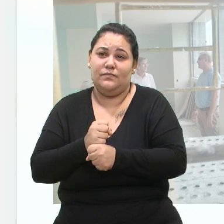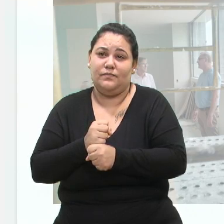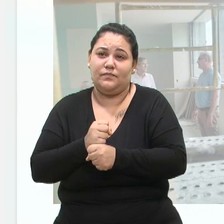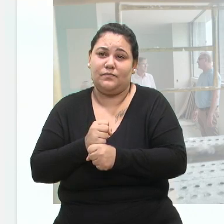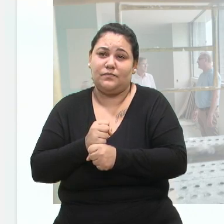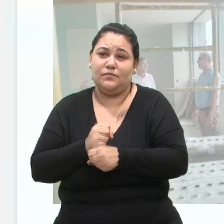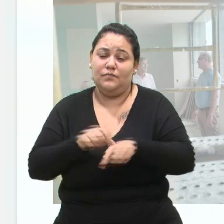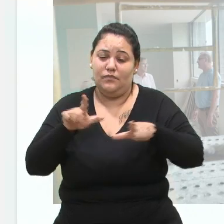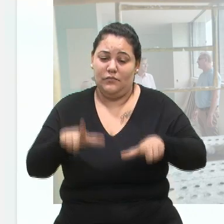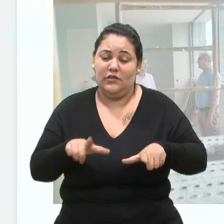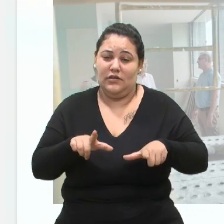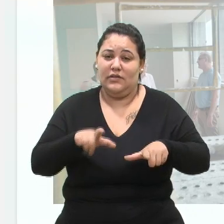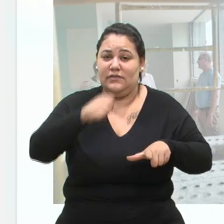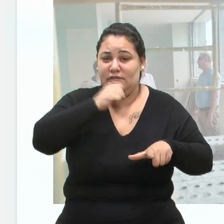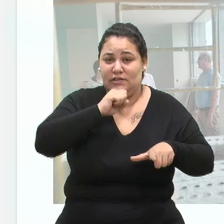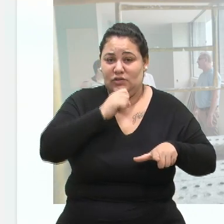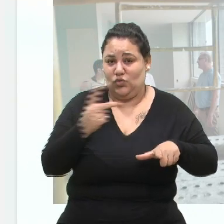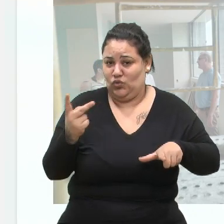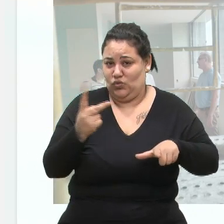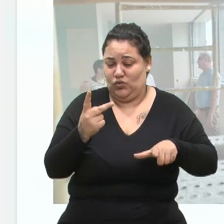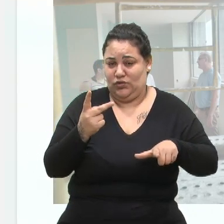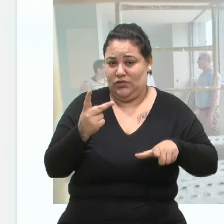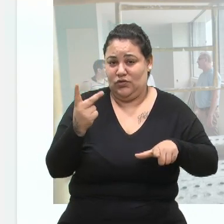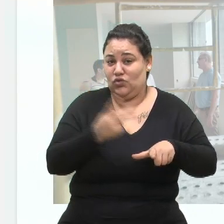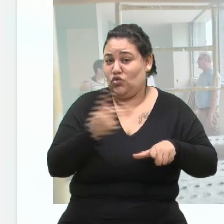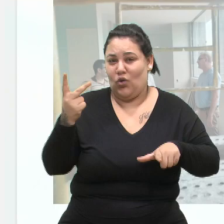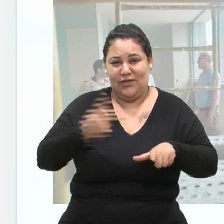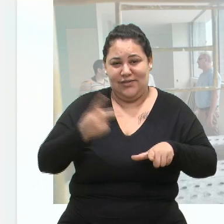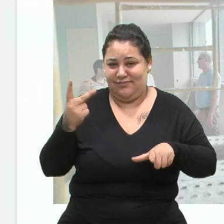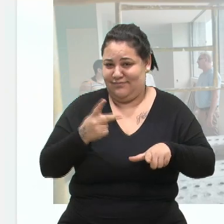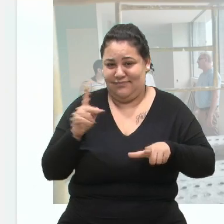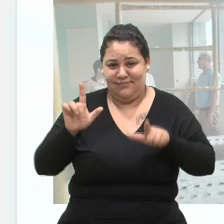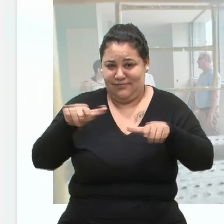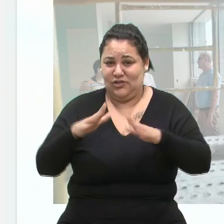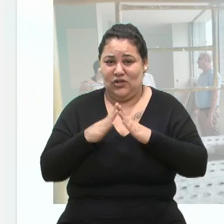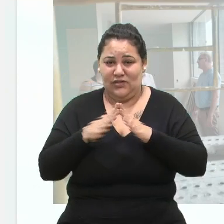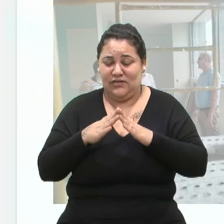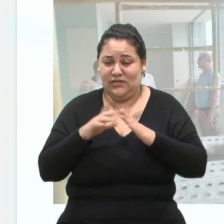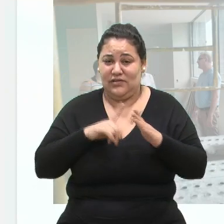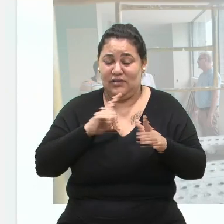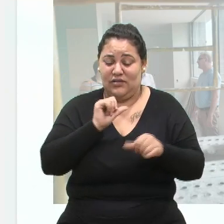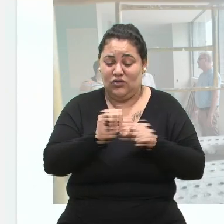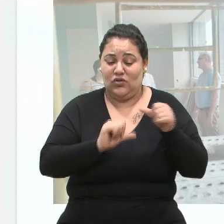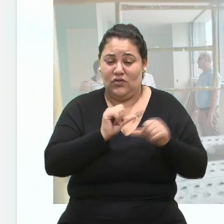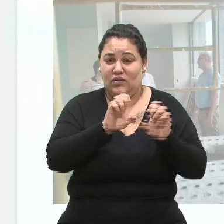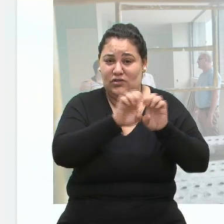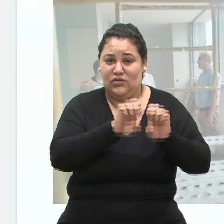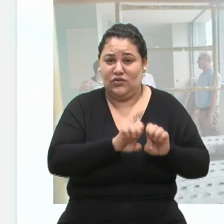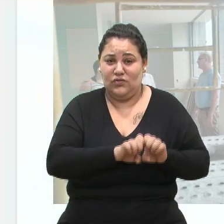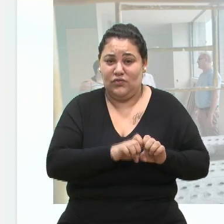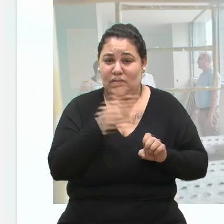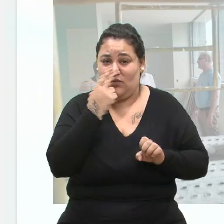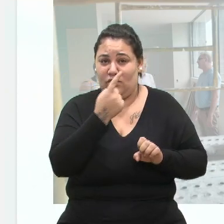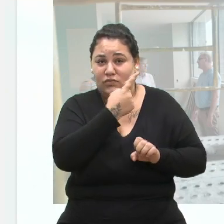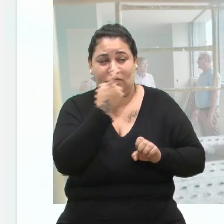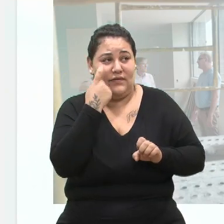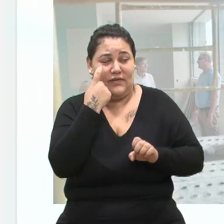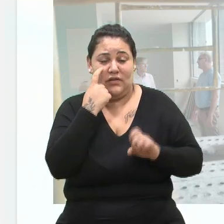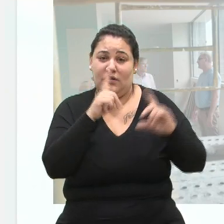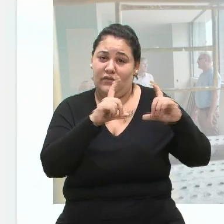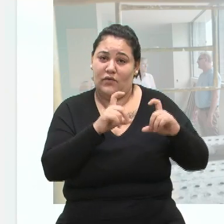da Velhice, São Francisco de Assis, eles estão passando por diversas mudanças estruturais, como vocês estão vendo nessas três fotos.